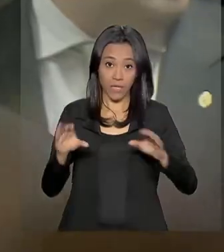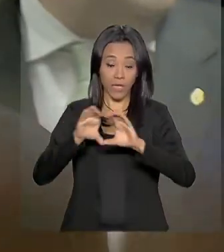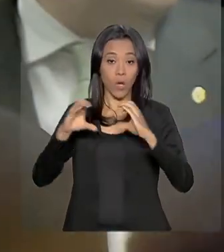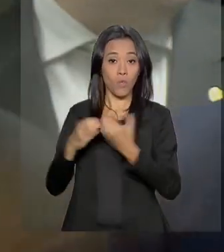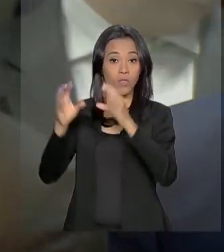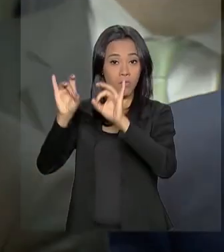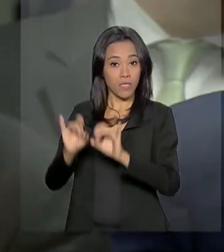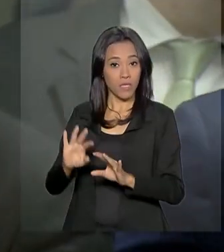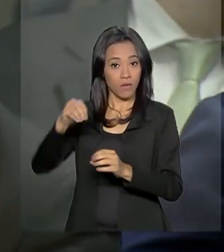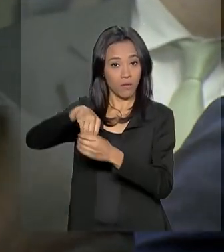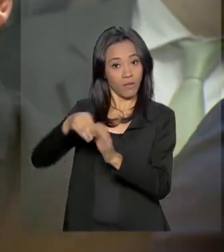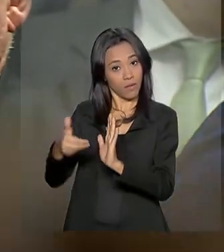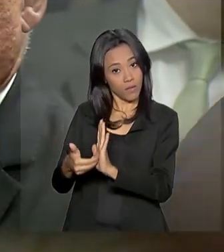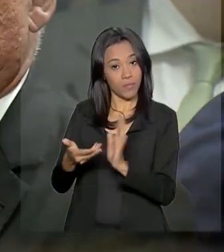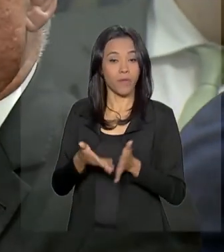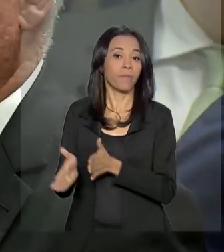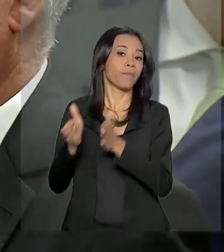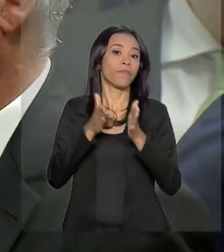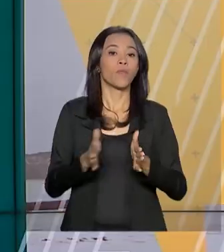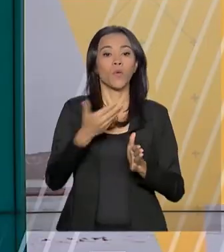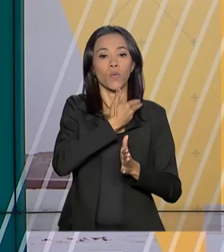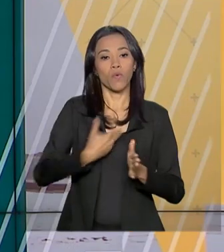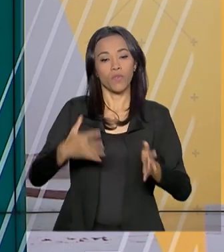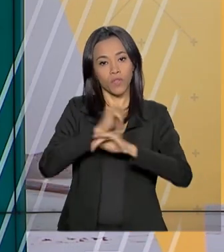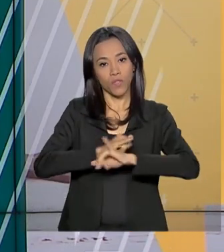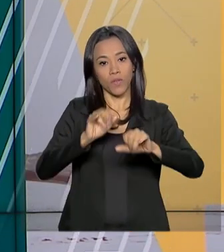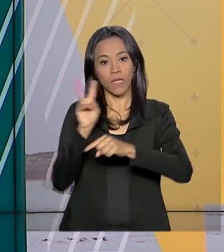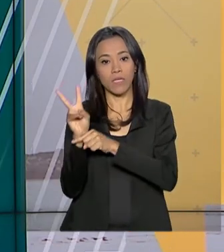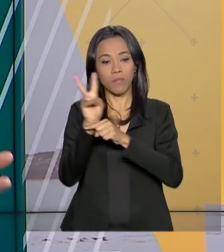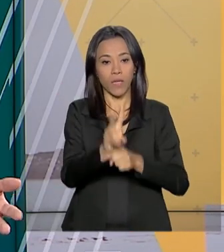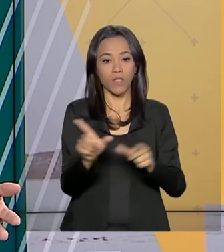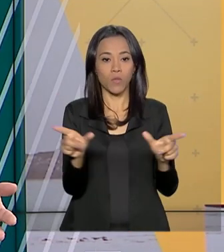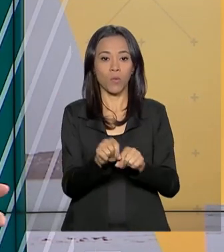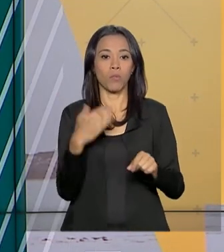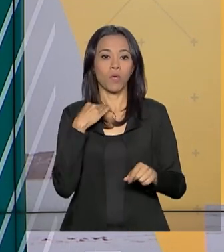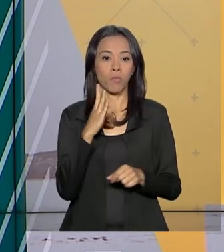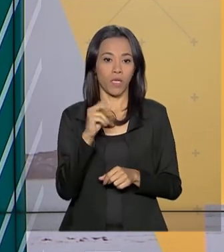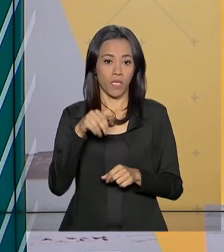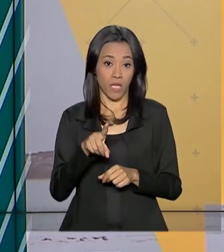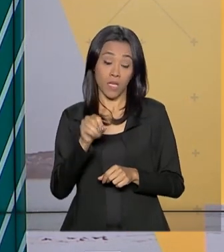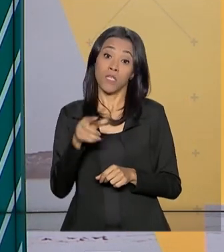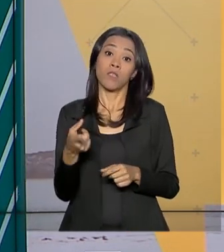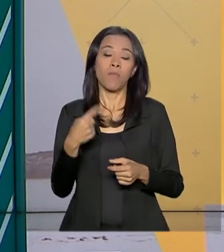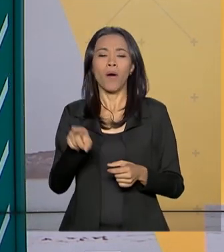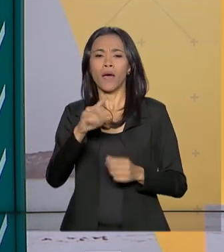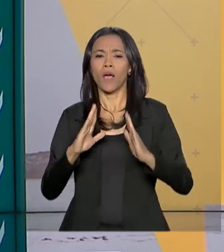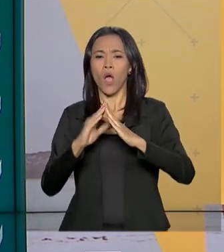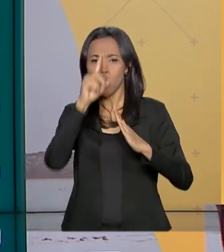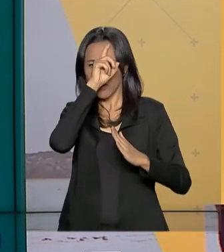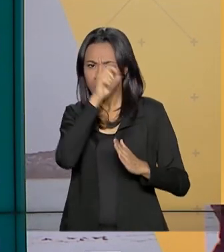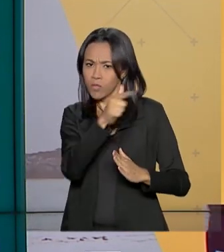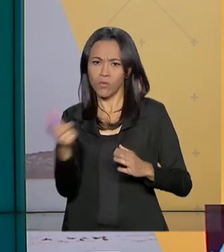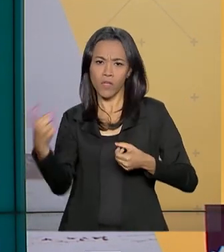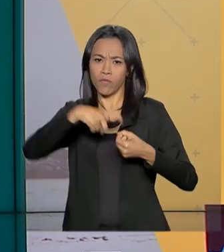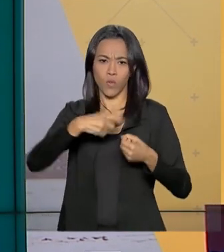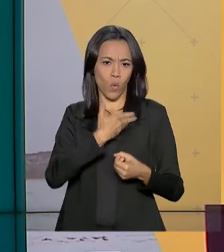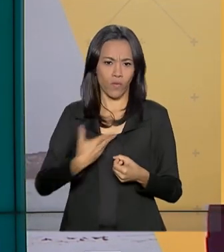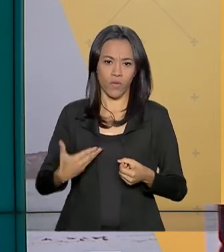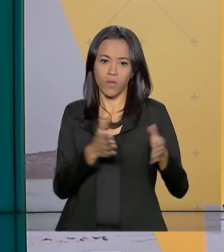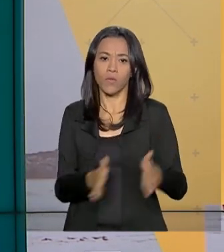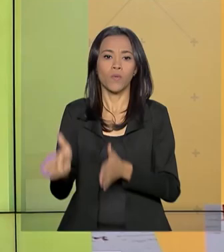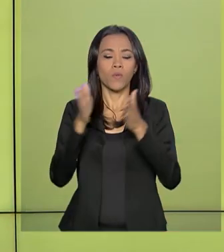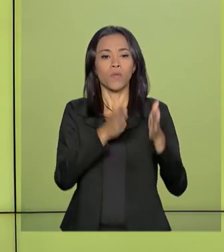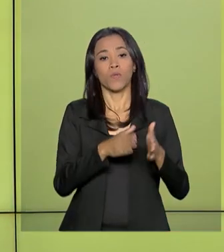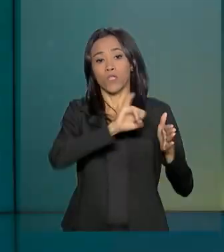Especial da Câmara. Governo lança linha de crédito do BNDES para instituições filantrópicas de saúde. Jardim